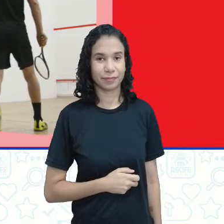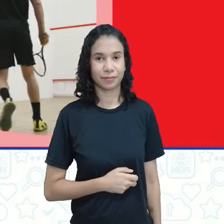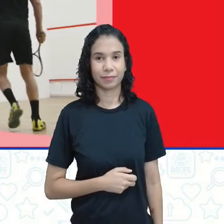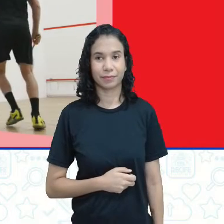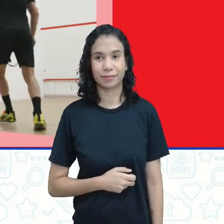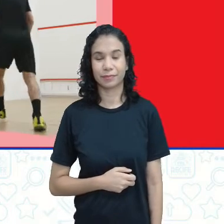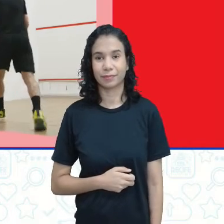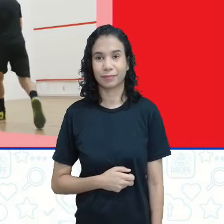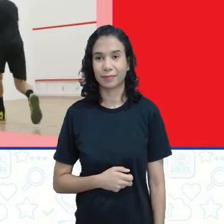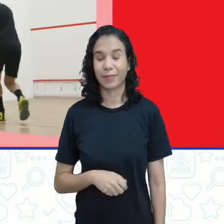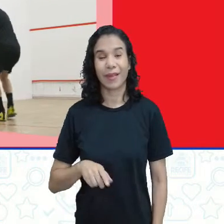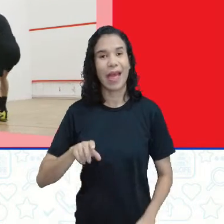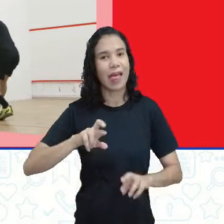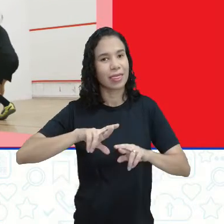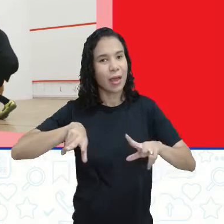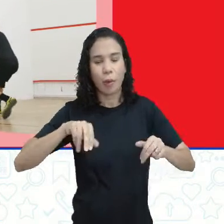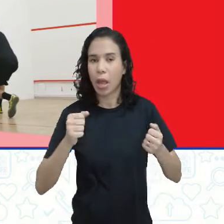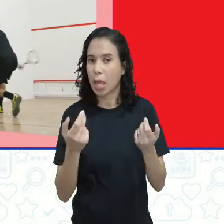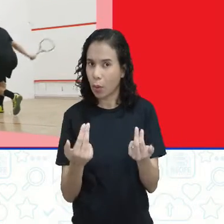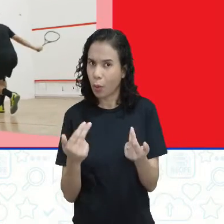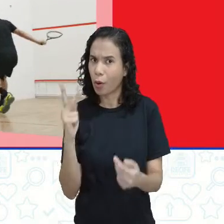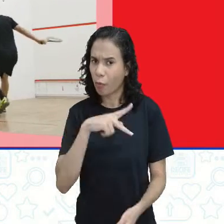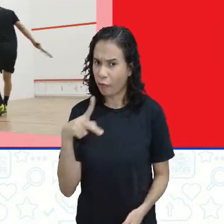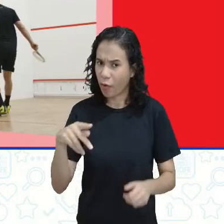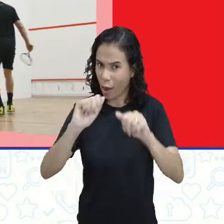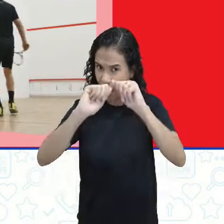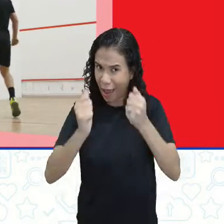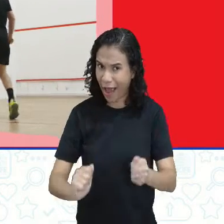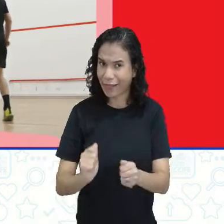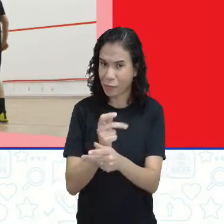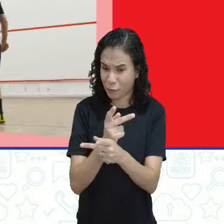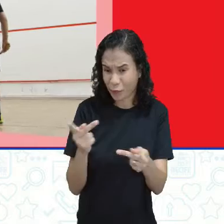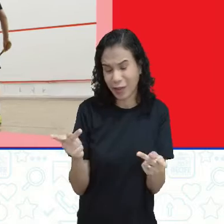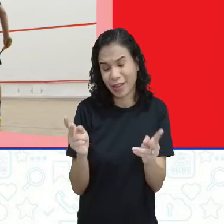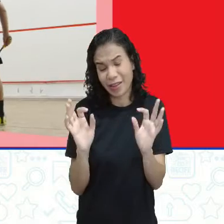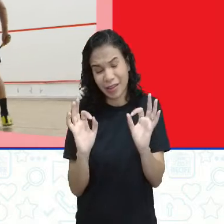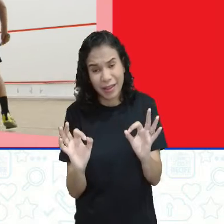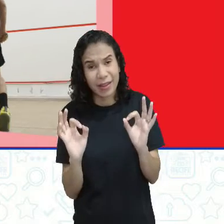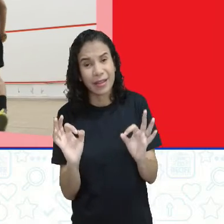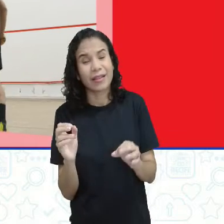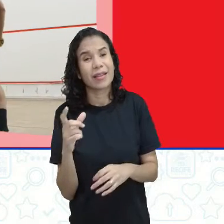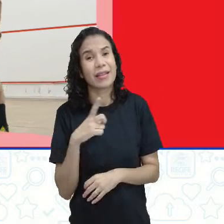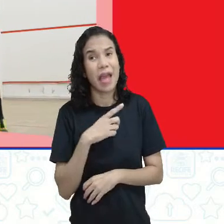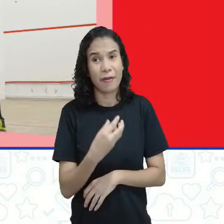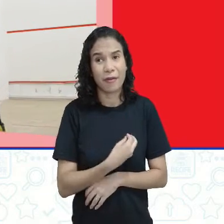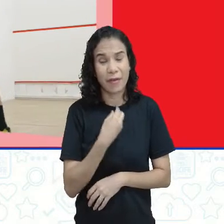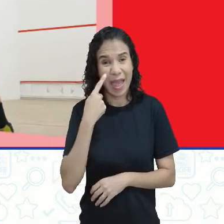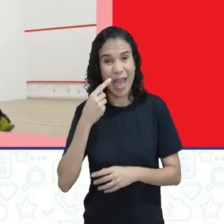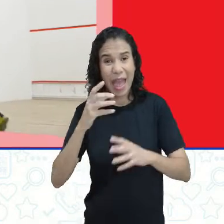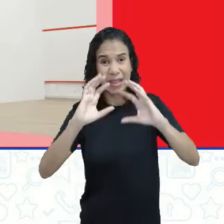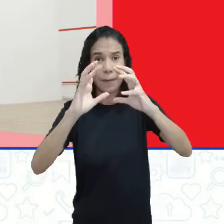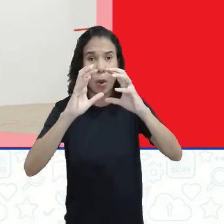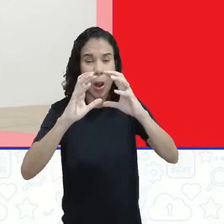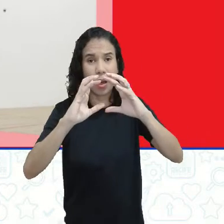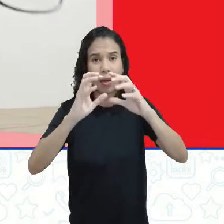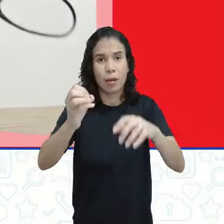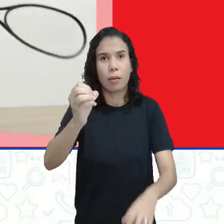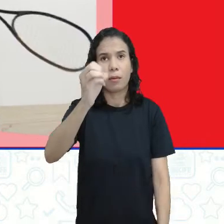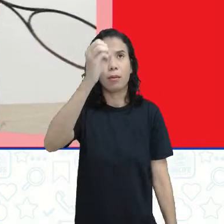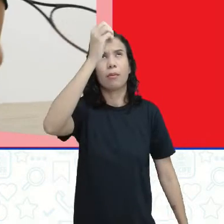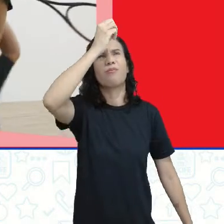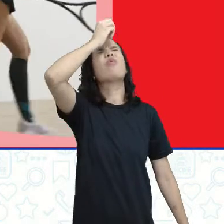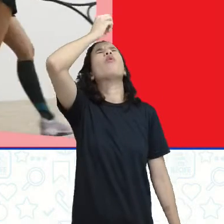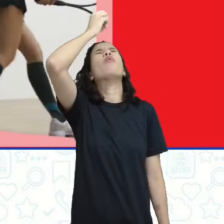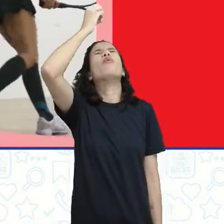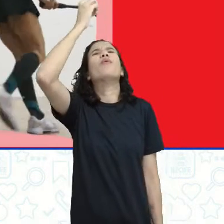Só não façam como a professora de arte de vocês, tá, gente? Eu levei essa bolinha na minha testa,